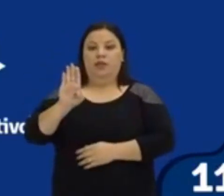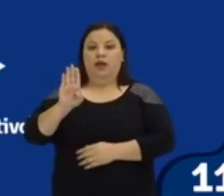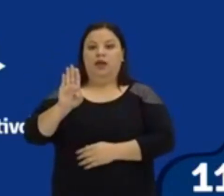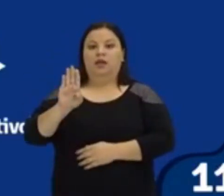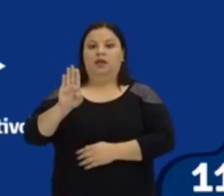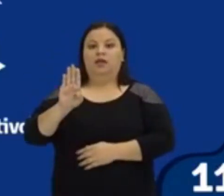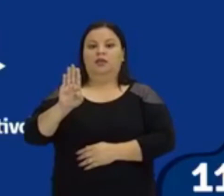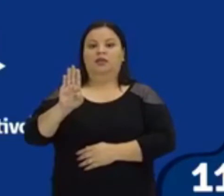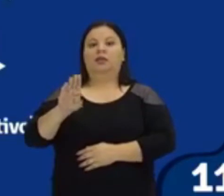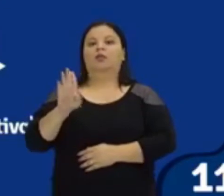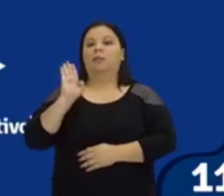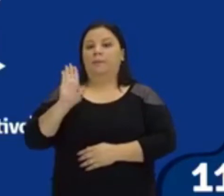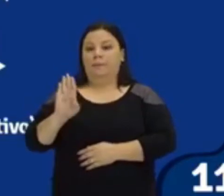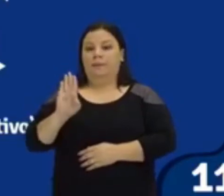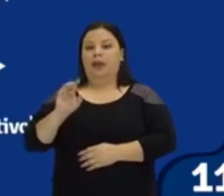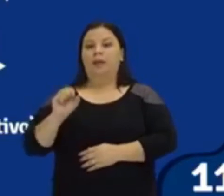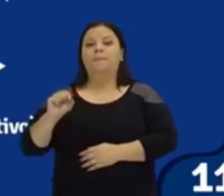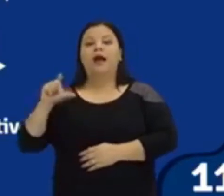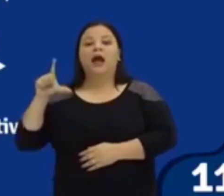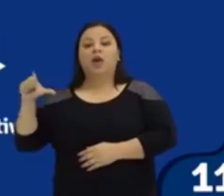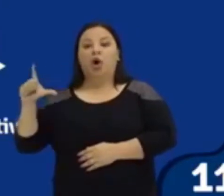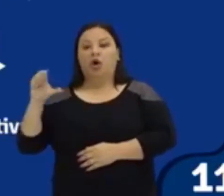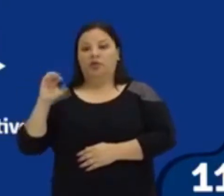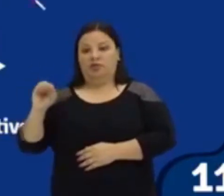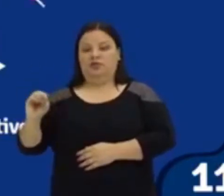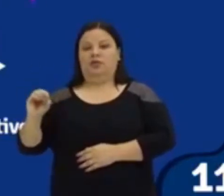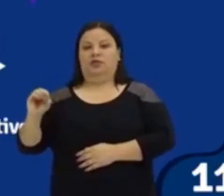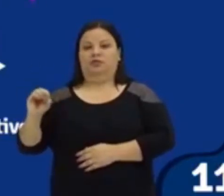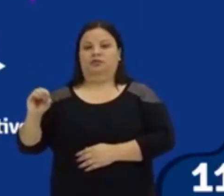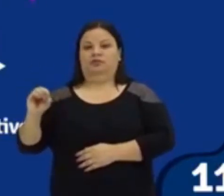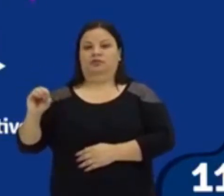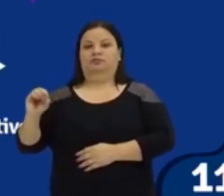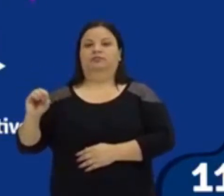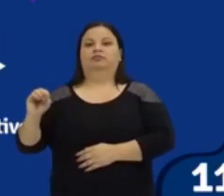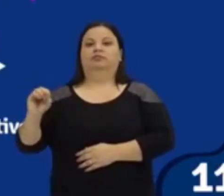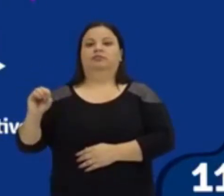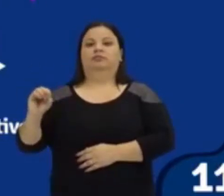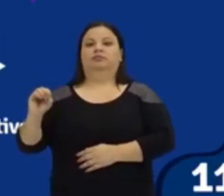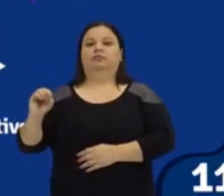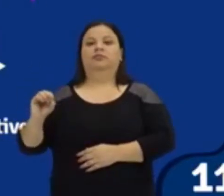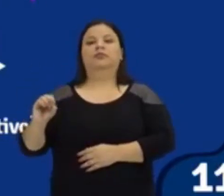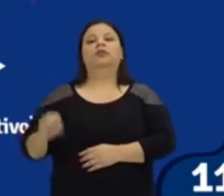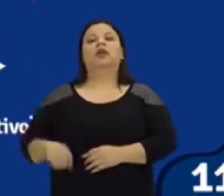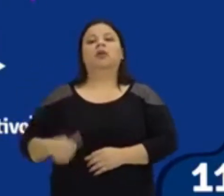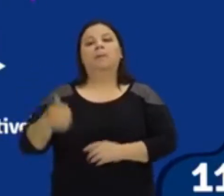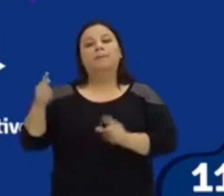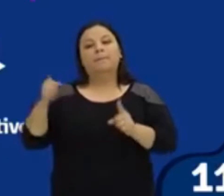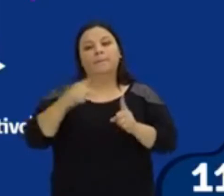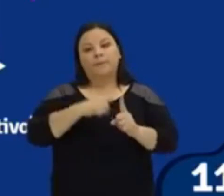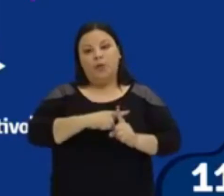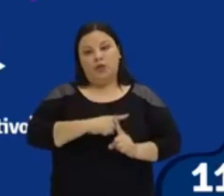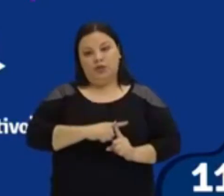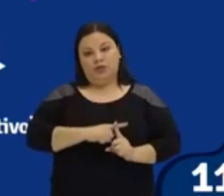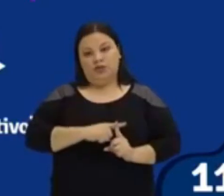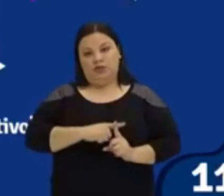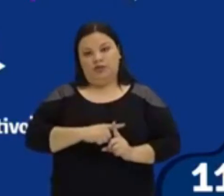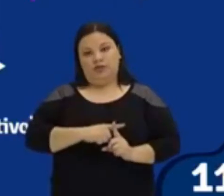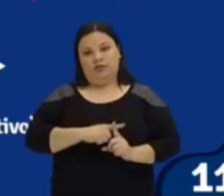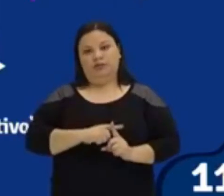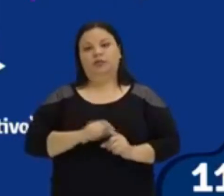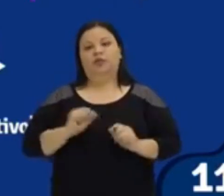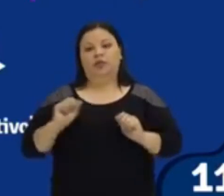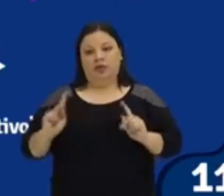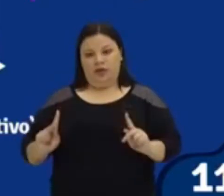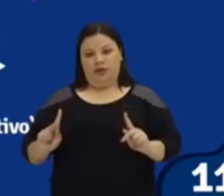do B, nesse caso, é maior que zero. Então, o nosso B, ele é um valor positivo.